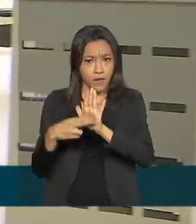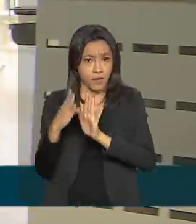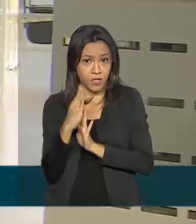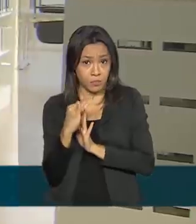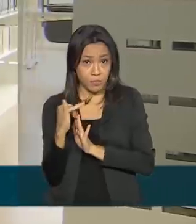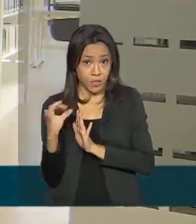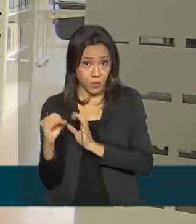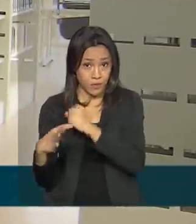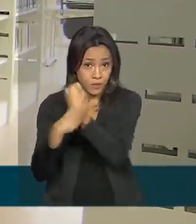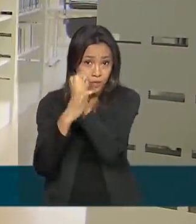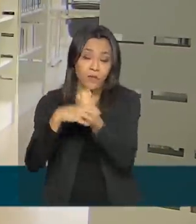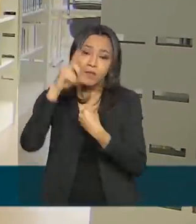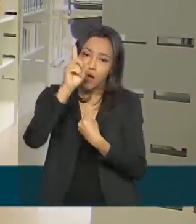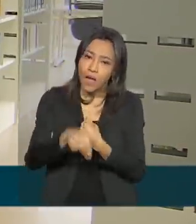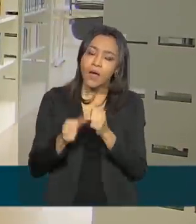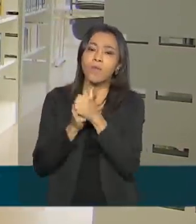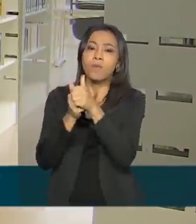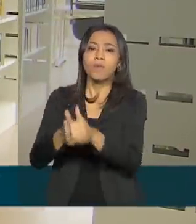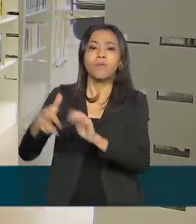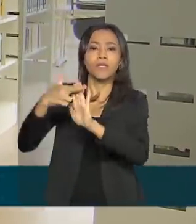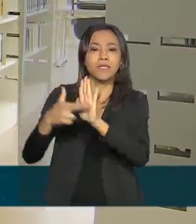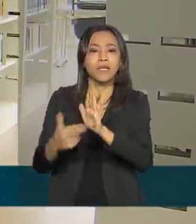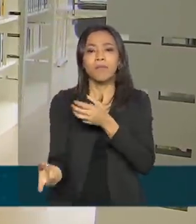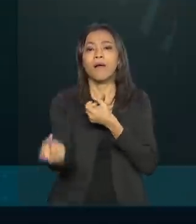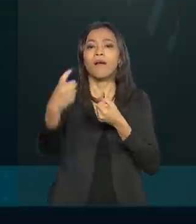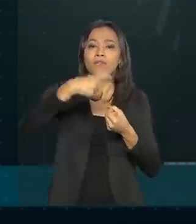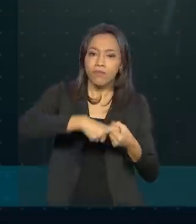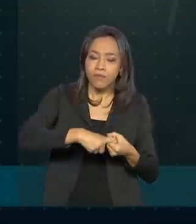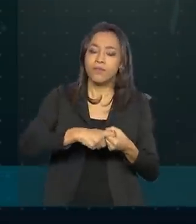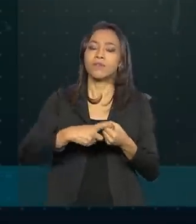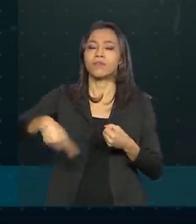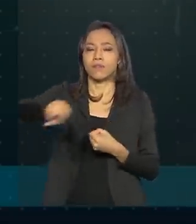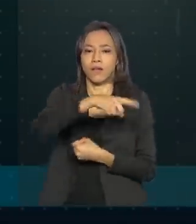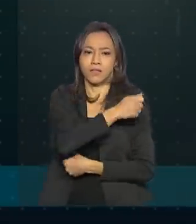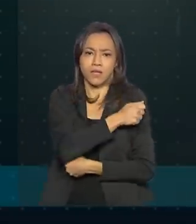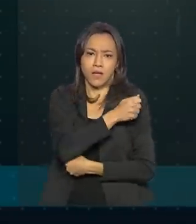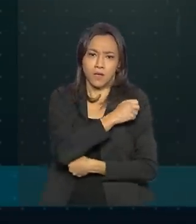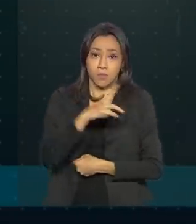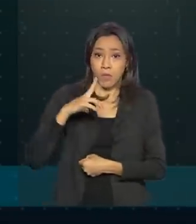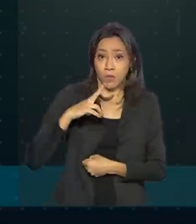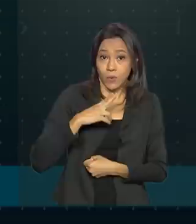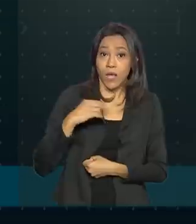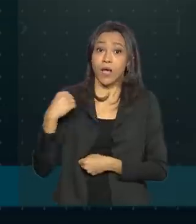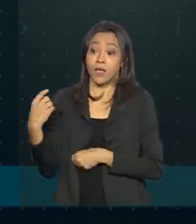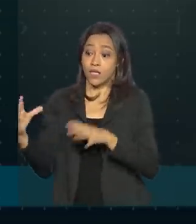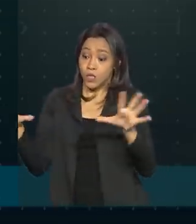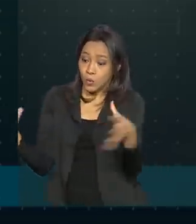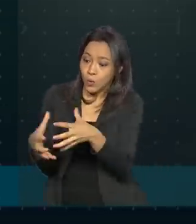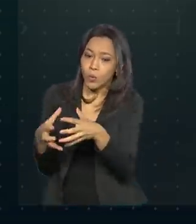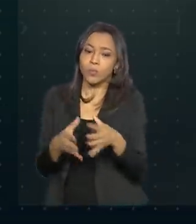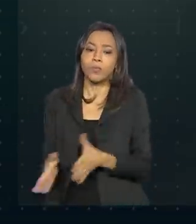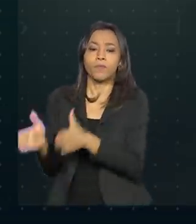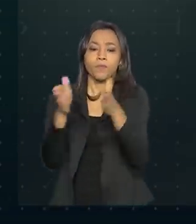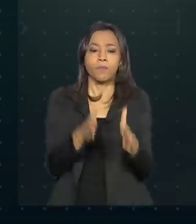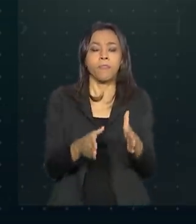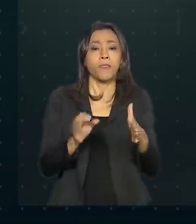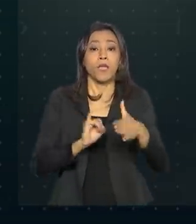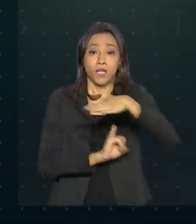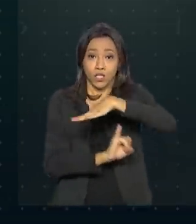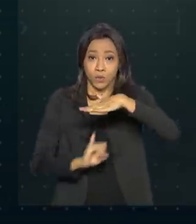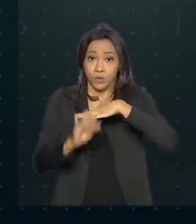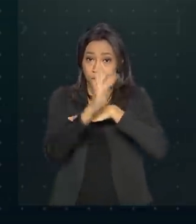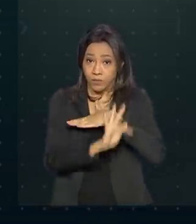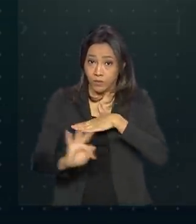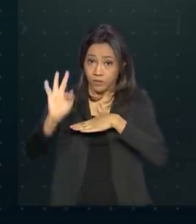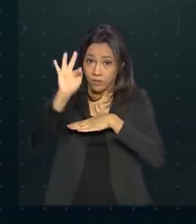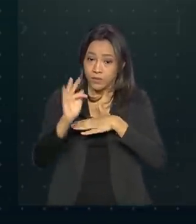orientação para o retorno das atividades coletivas e individuais. Entre elas, a instituição de ensino deve garantir a